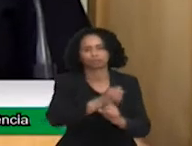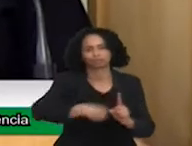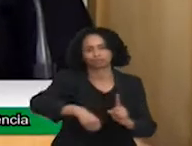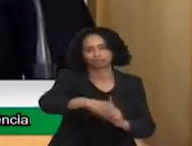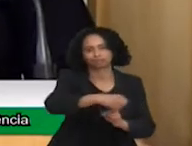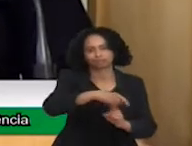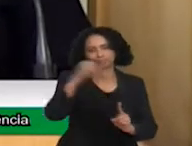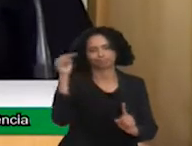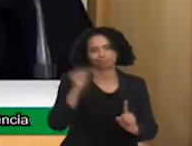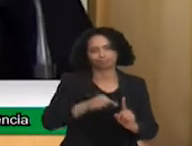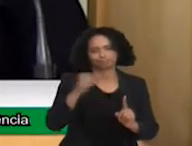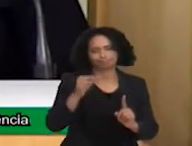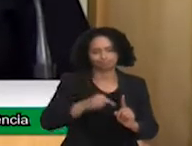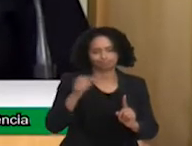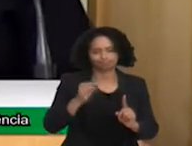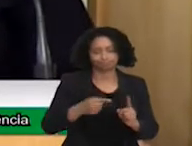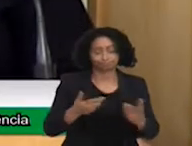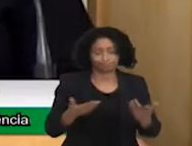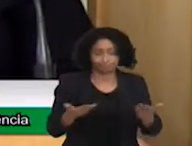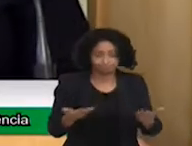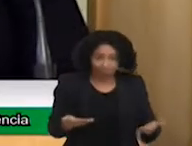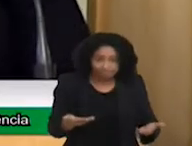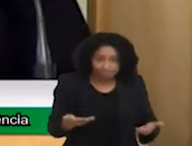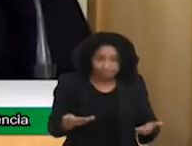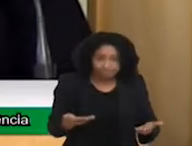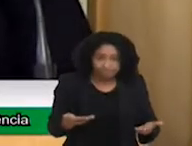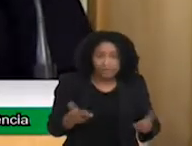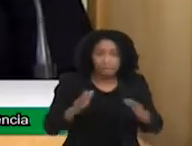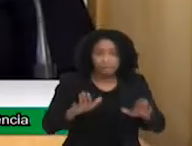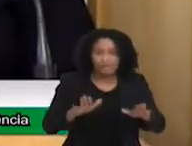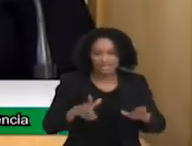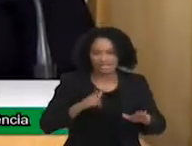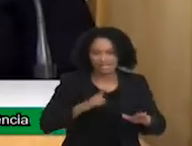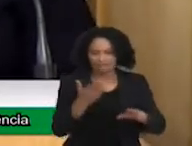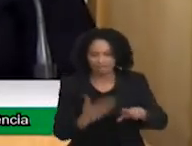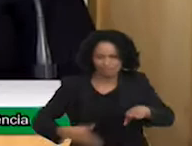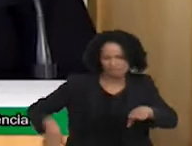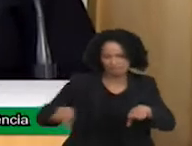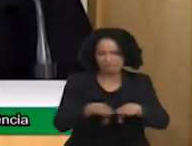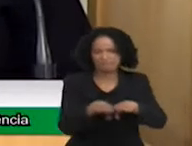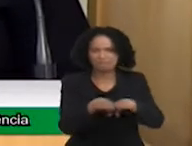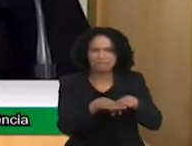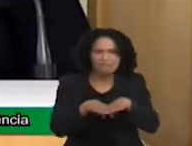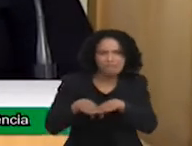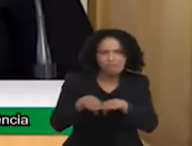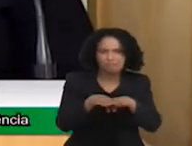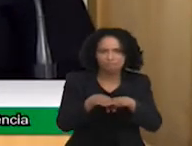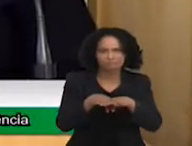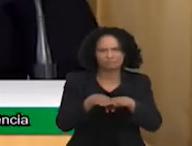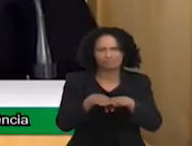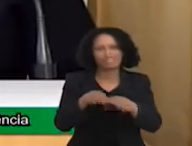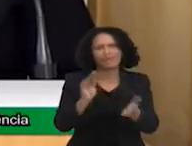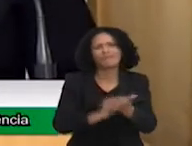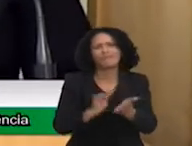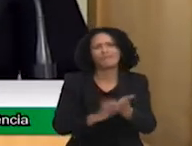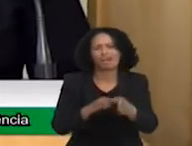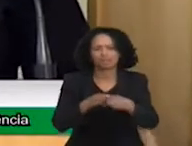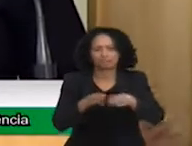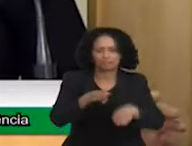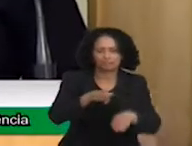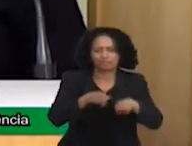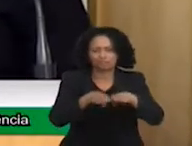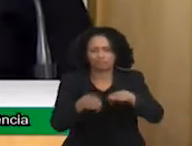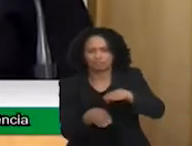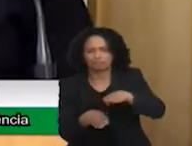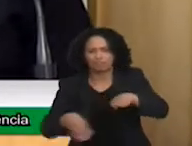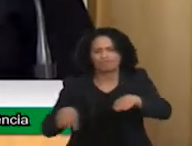que o sistema de igualdade, igualdade sem equidade, é exclusão. Por quê? Todos